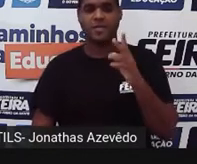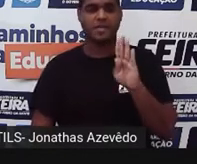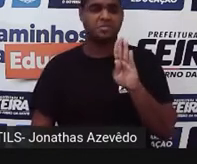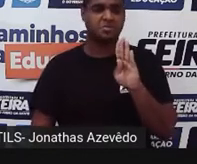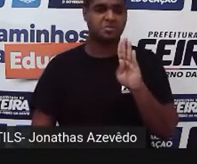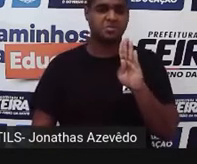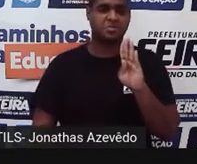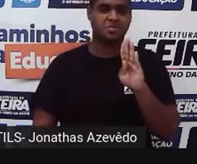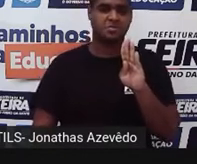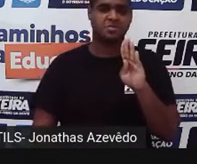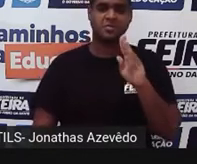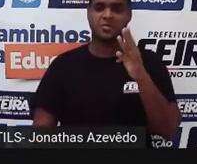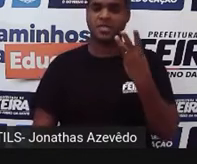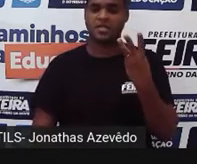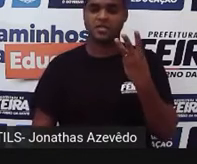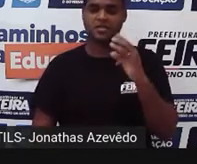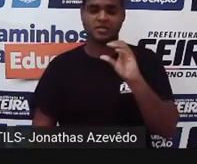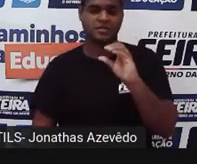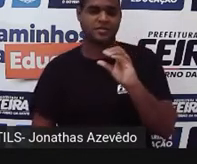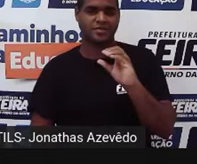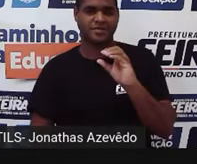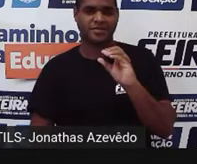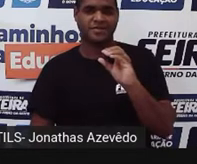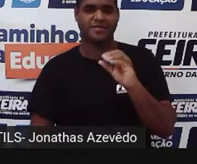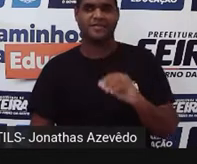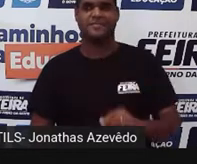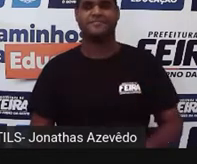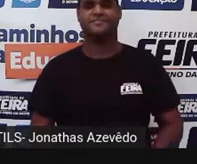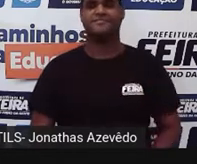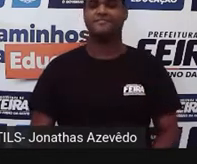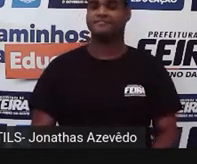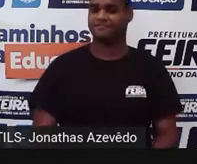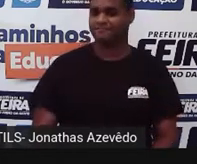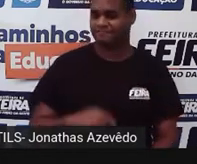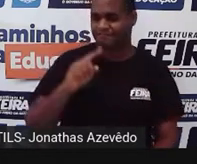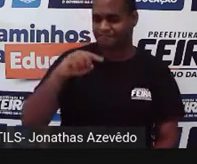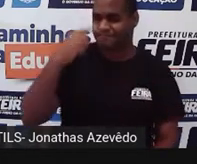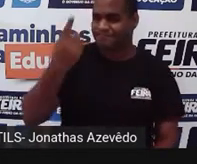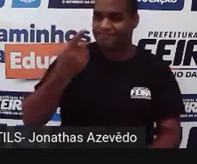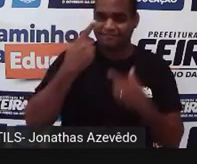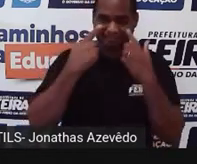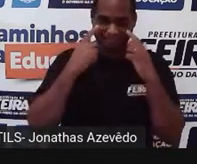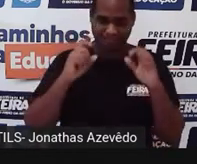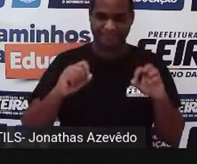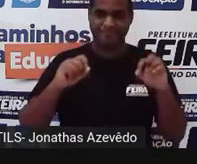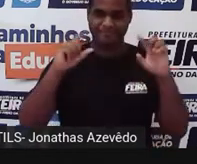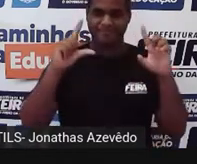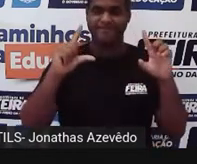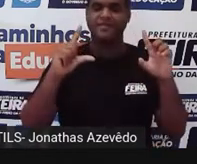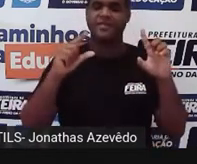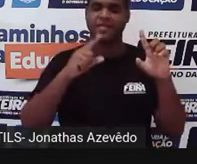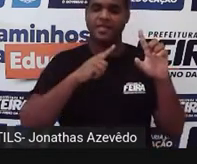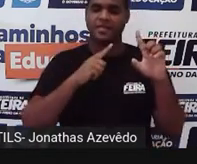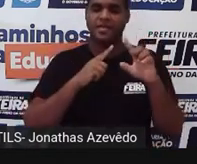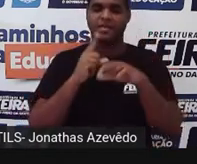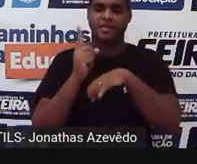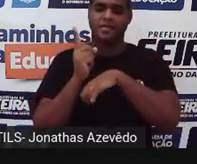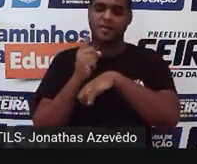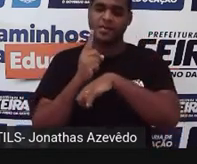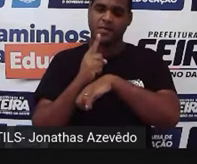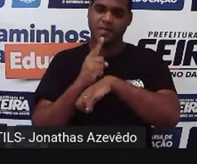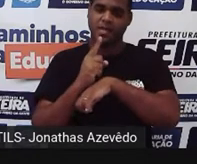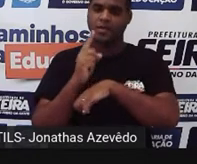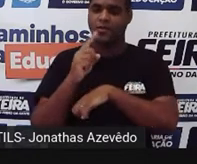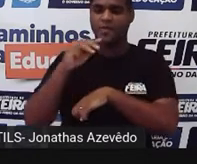letra B ou é 3 na letra C? Na próxima tela, vai ter um cronômetrozinho de